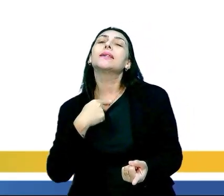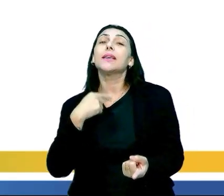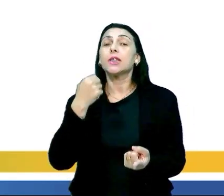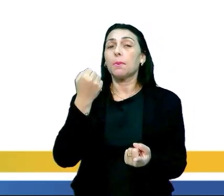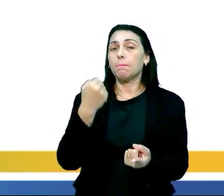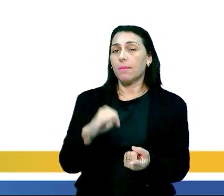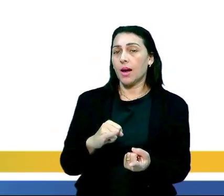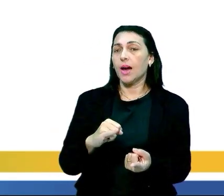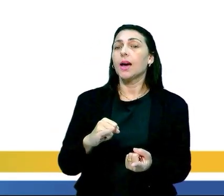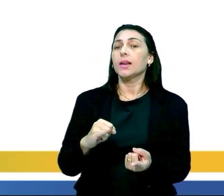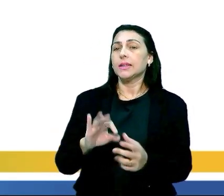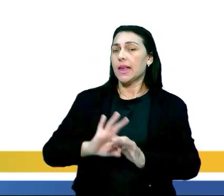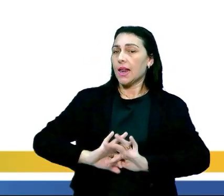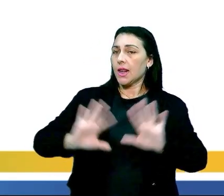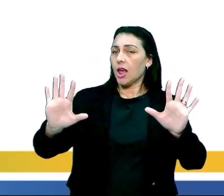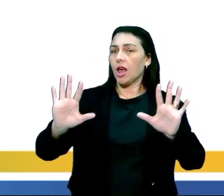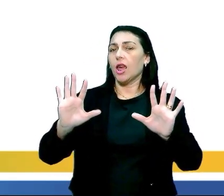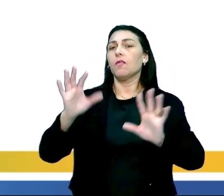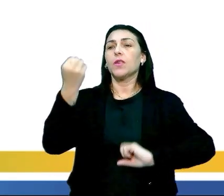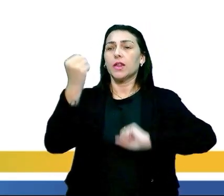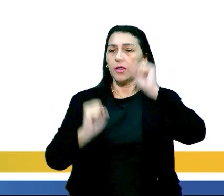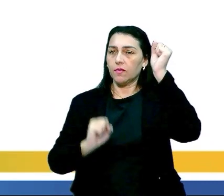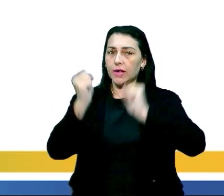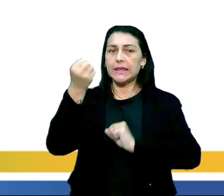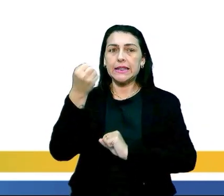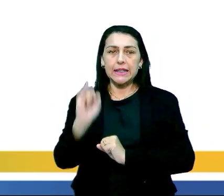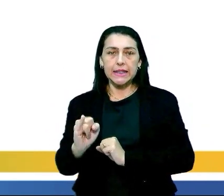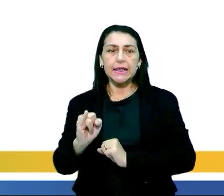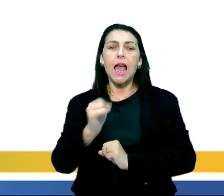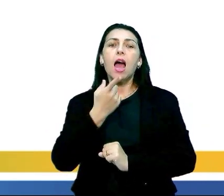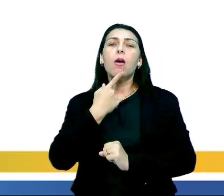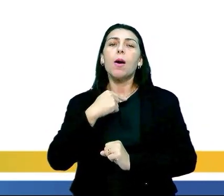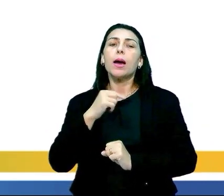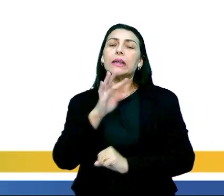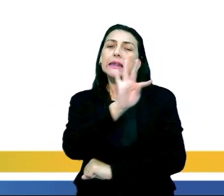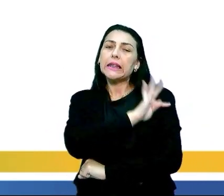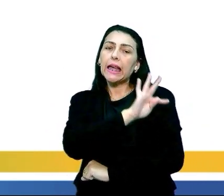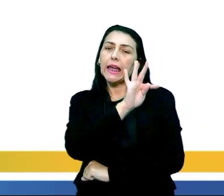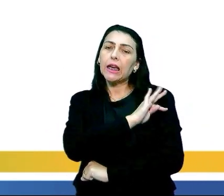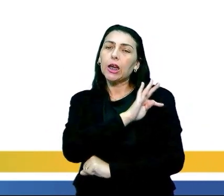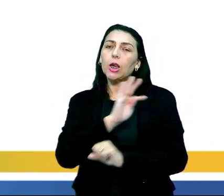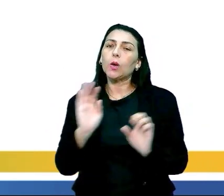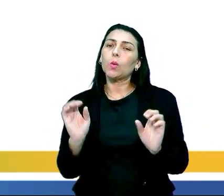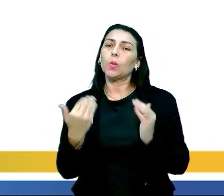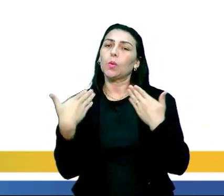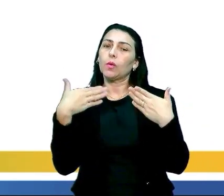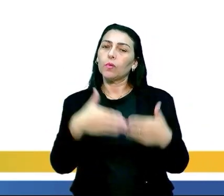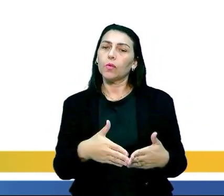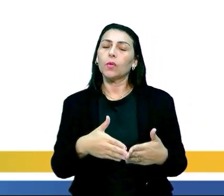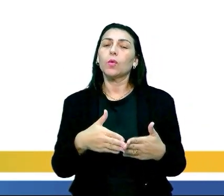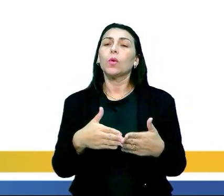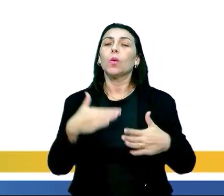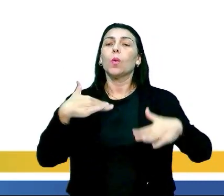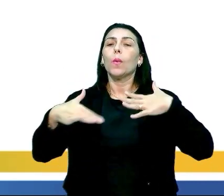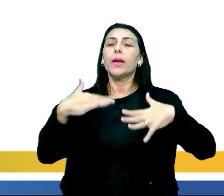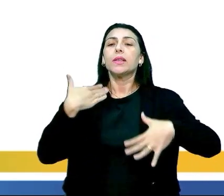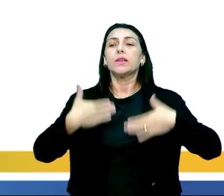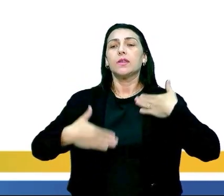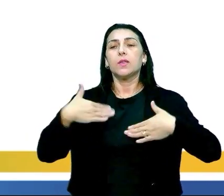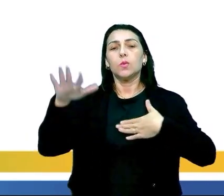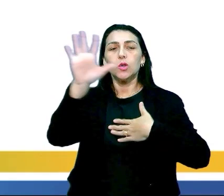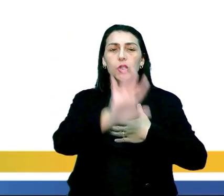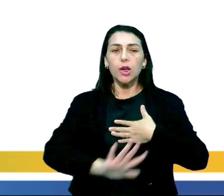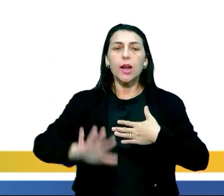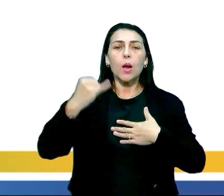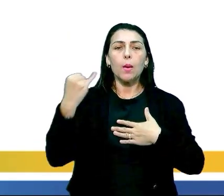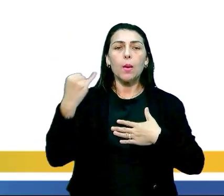se deseja algo mais aleatório e livre, a atividade física. Se deseja algo mais técnico e direcionado, seria o exercício físico. De forma geral,